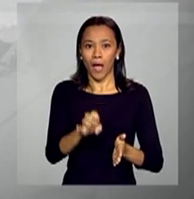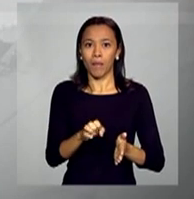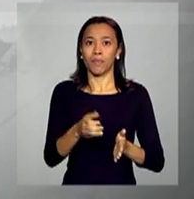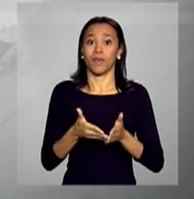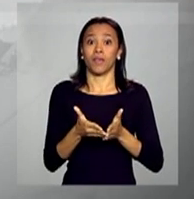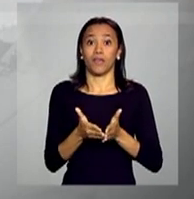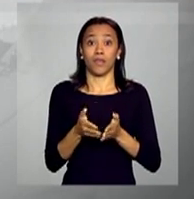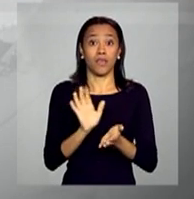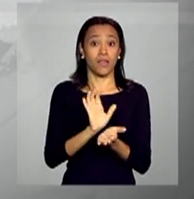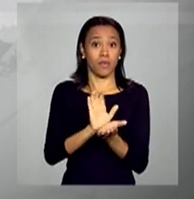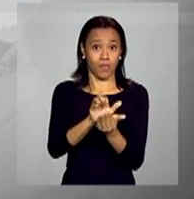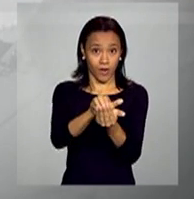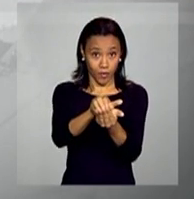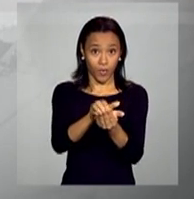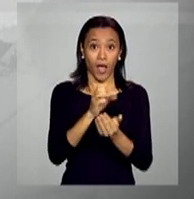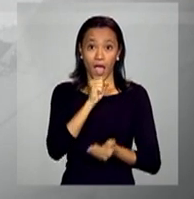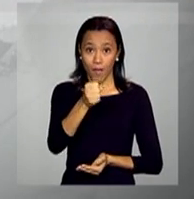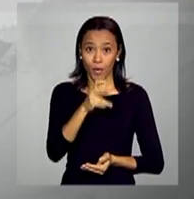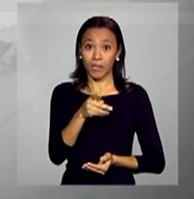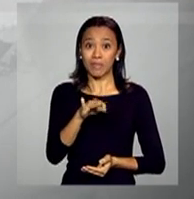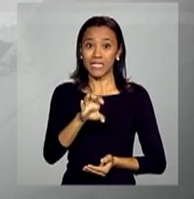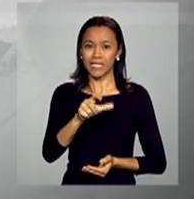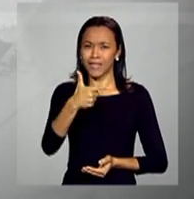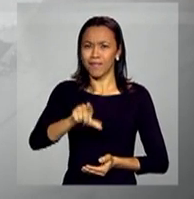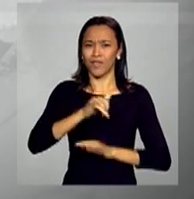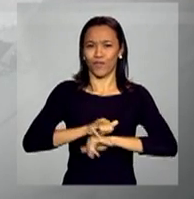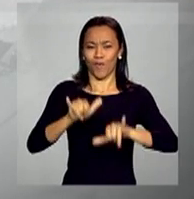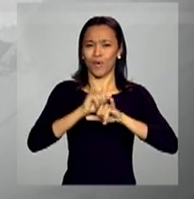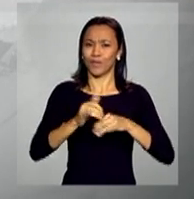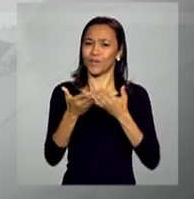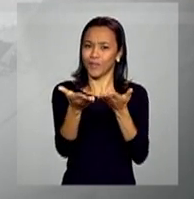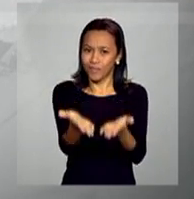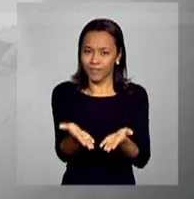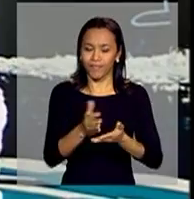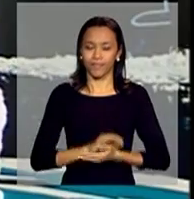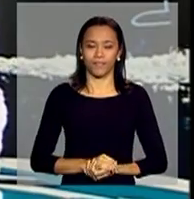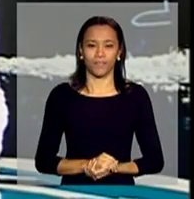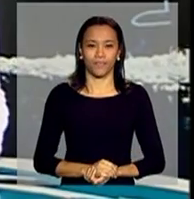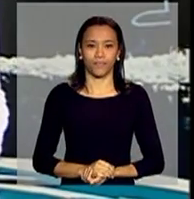A repórter Priscila Machado tem outras informações. Priscila.